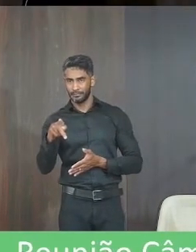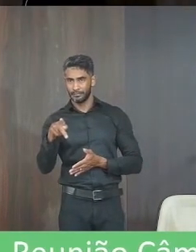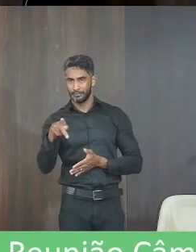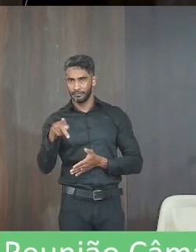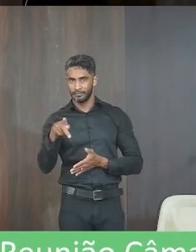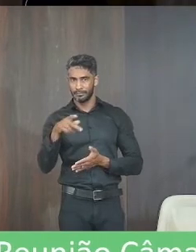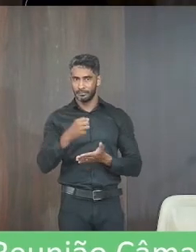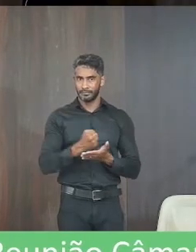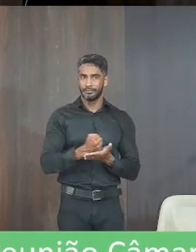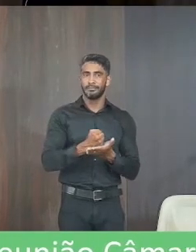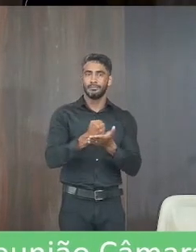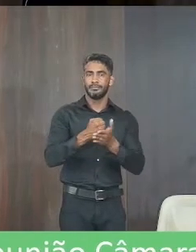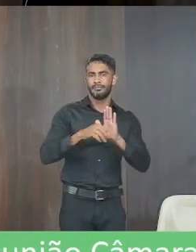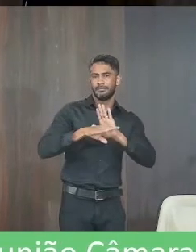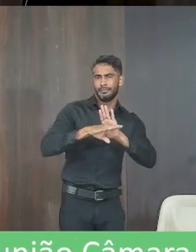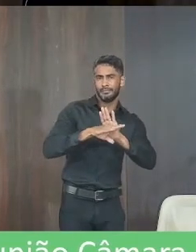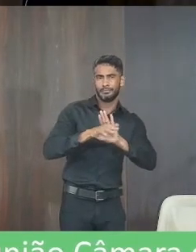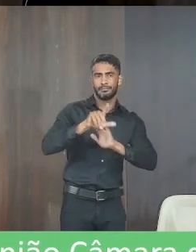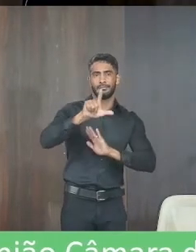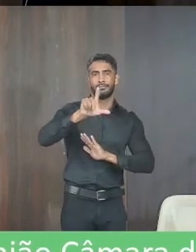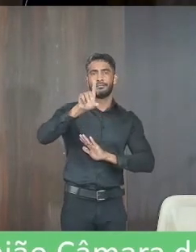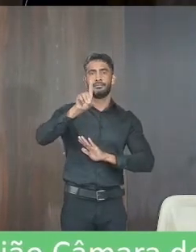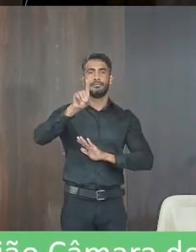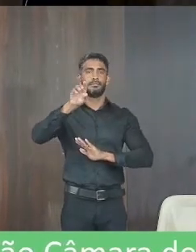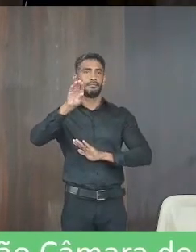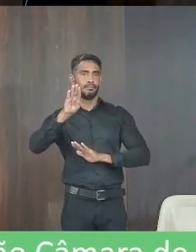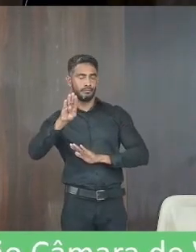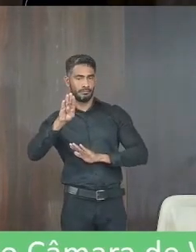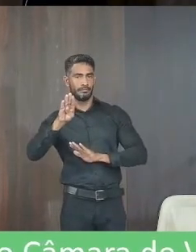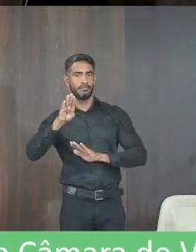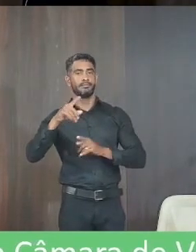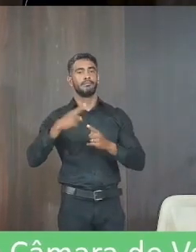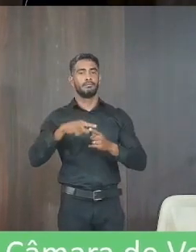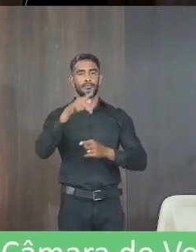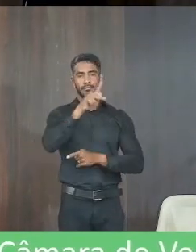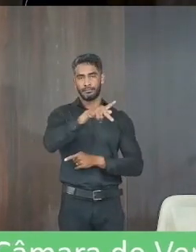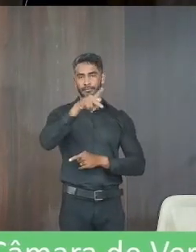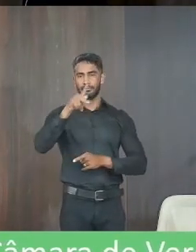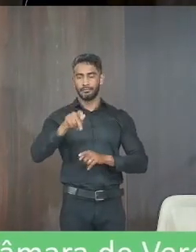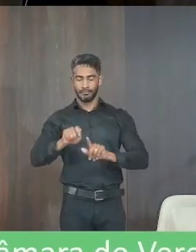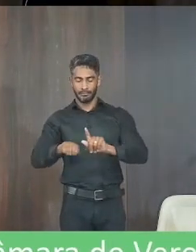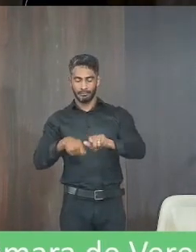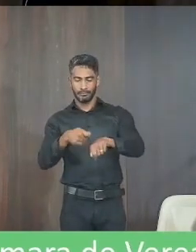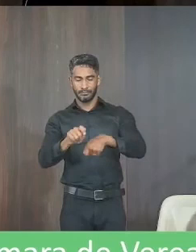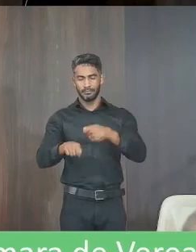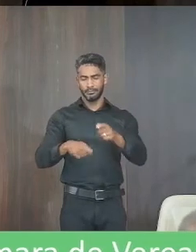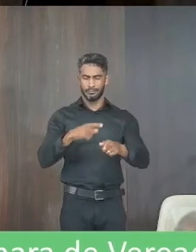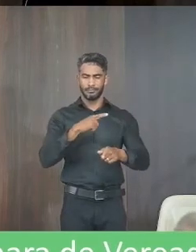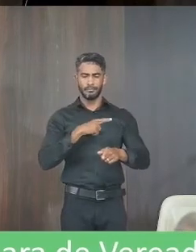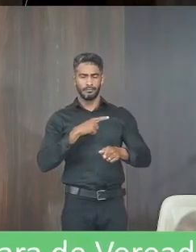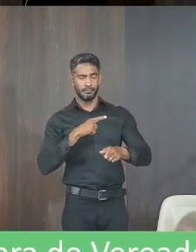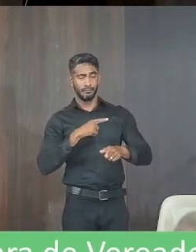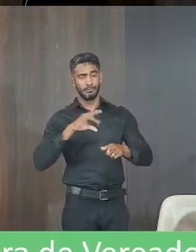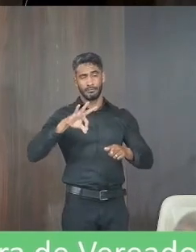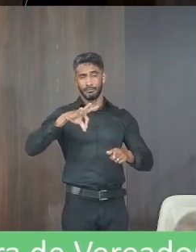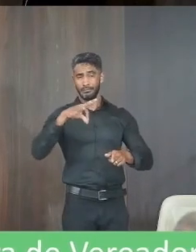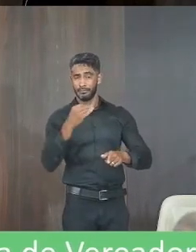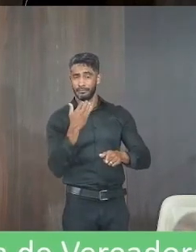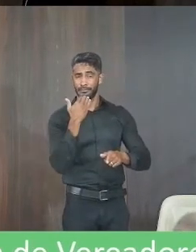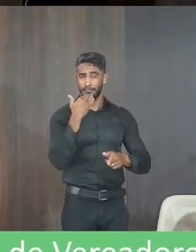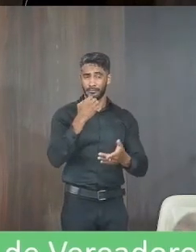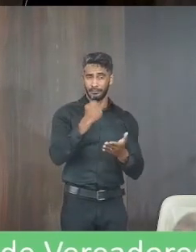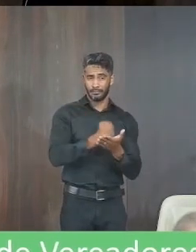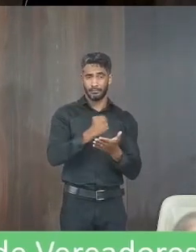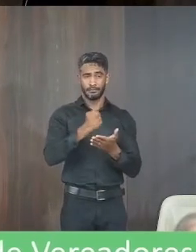auxiliar a LDB é professor porque a administração ela exige todos os requisitos para